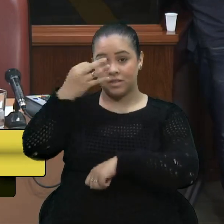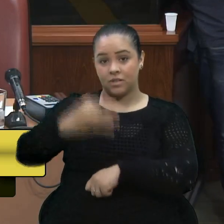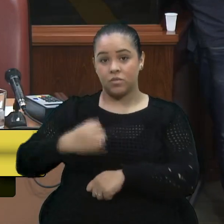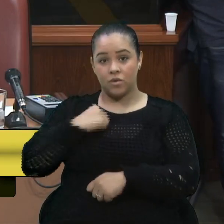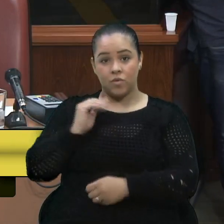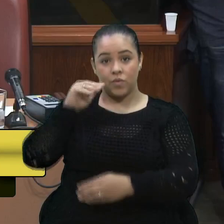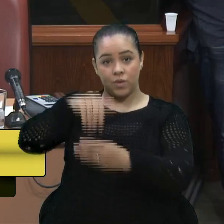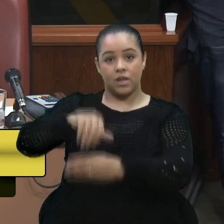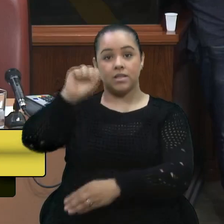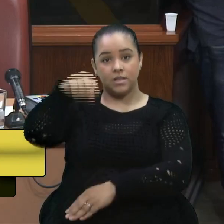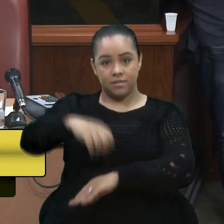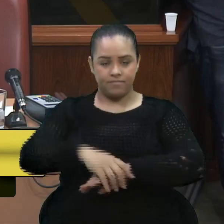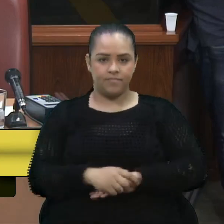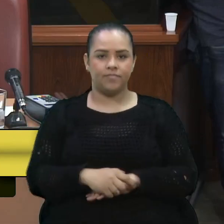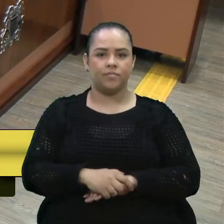favorável. Próximo inscrito.